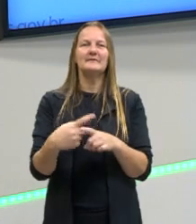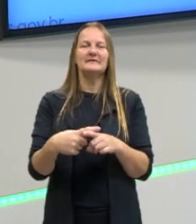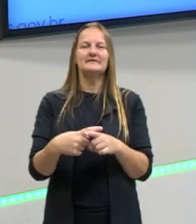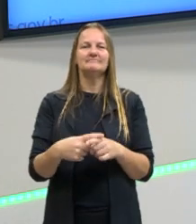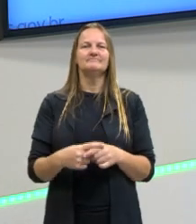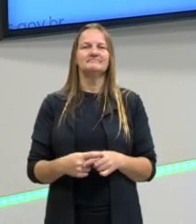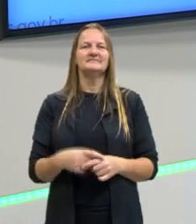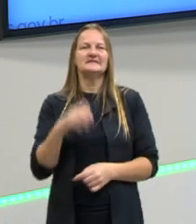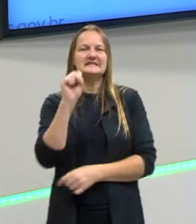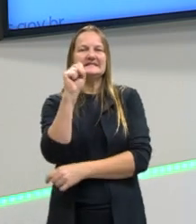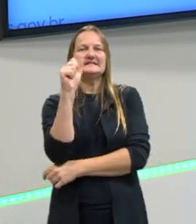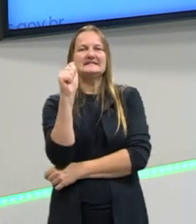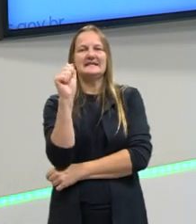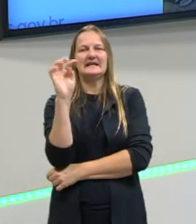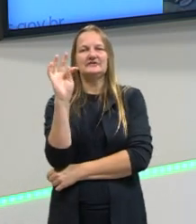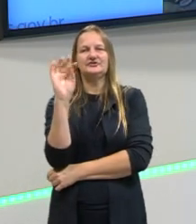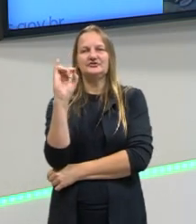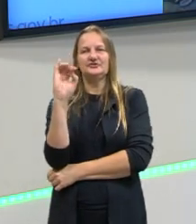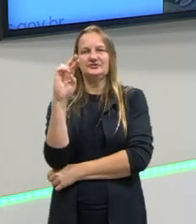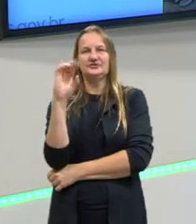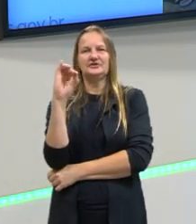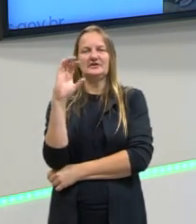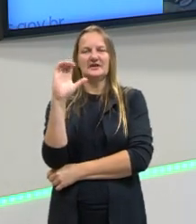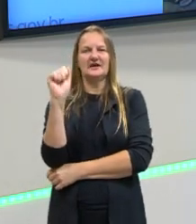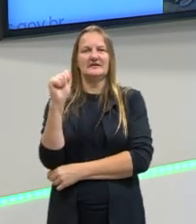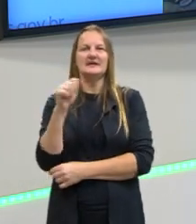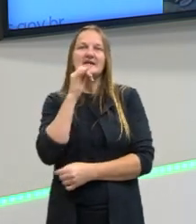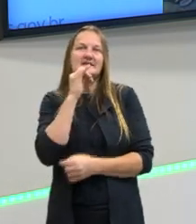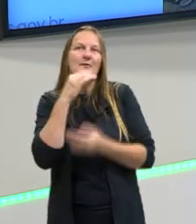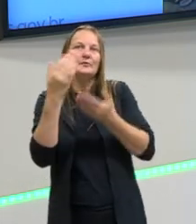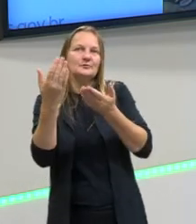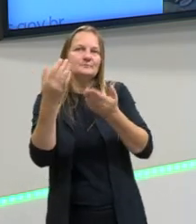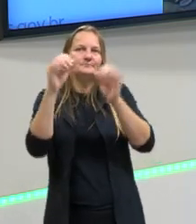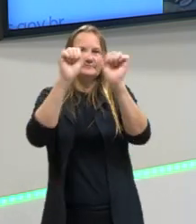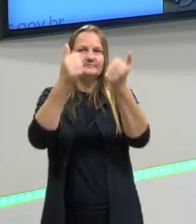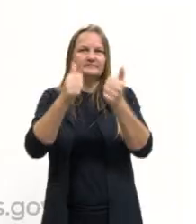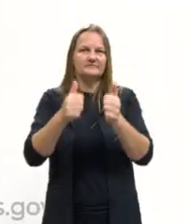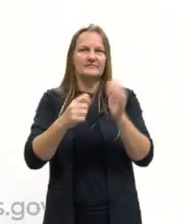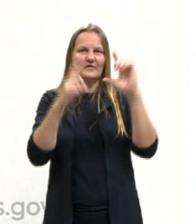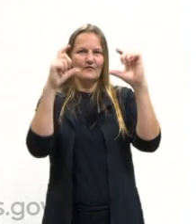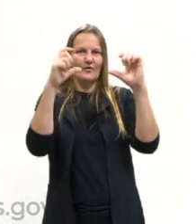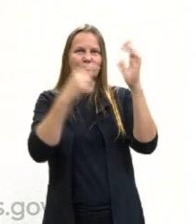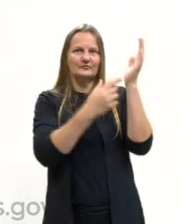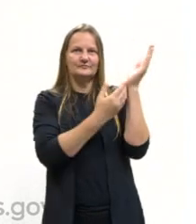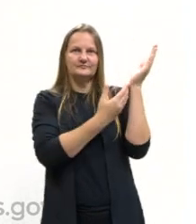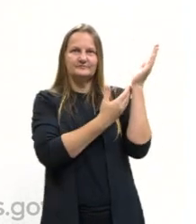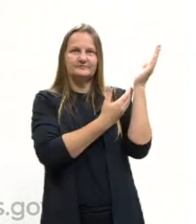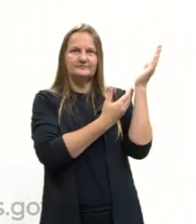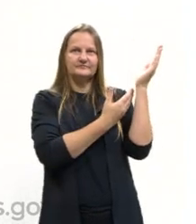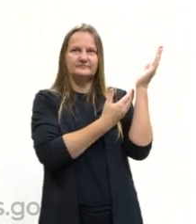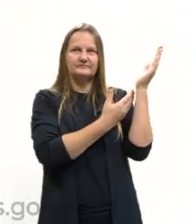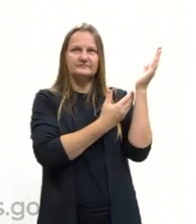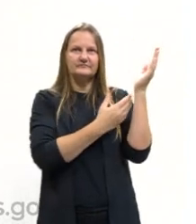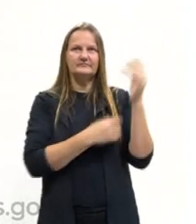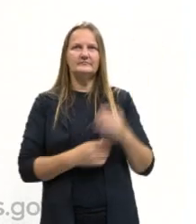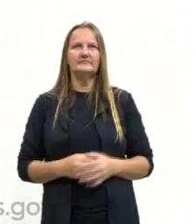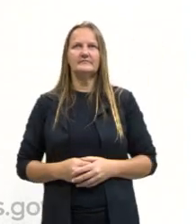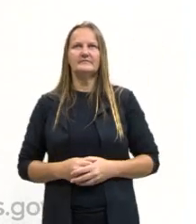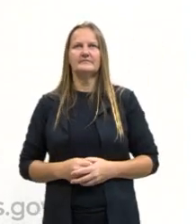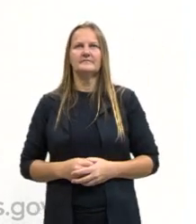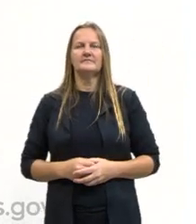ironia satírica. E daí eu trago aqui um exemplo para vocês. em livros com o narrador